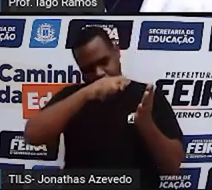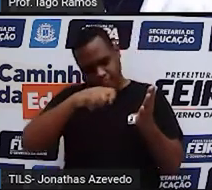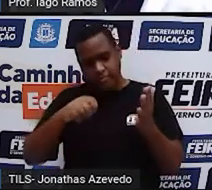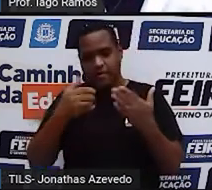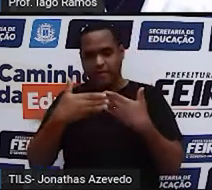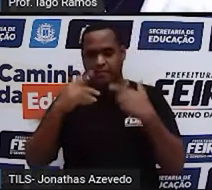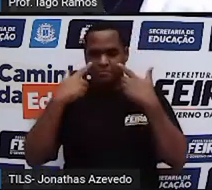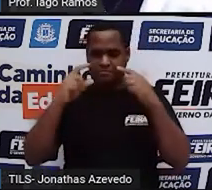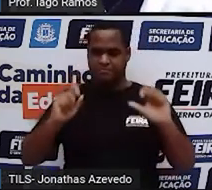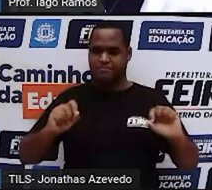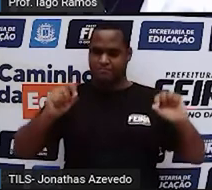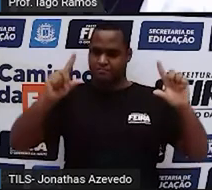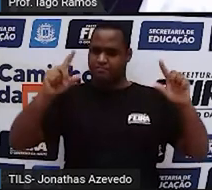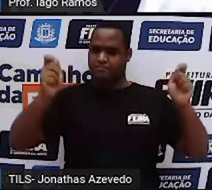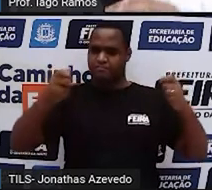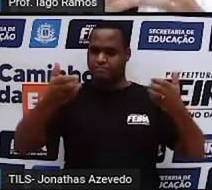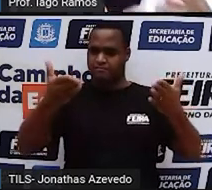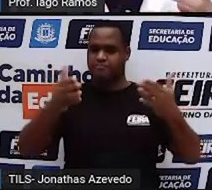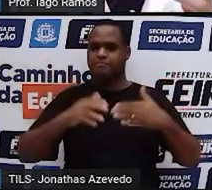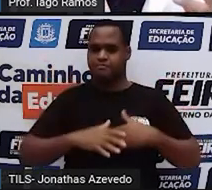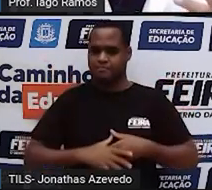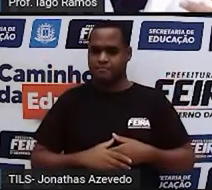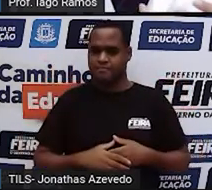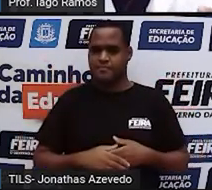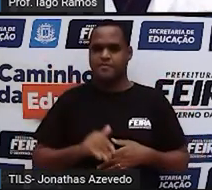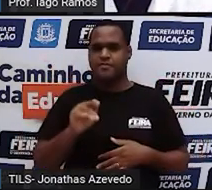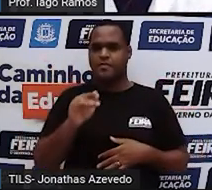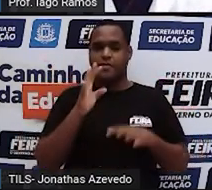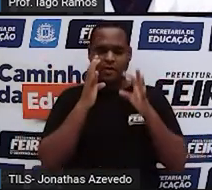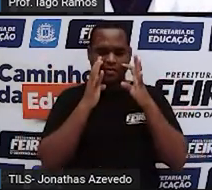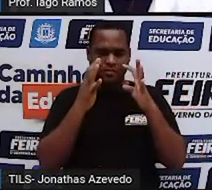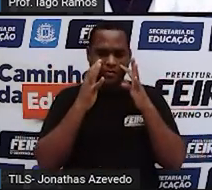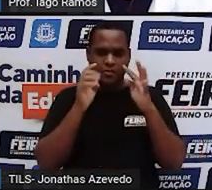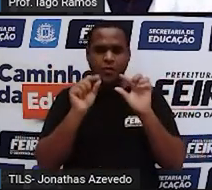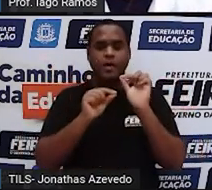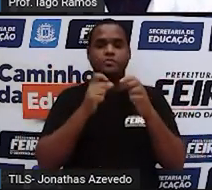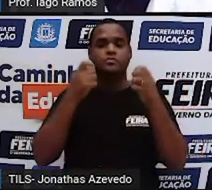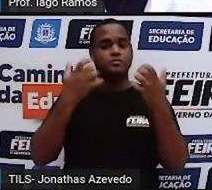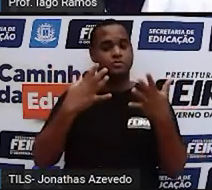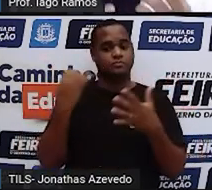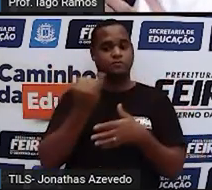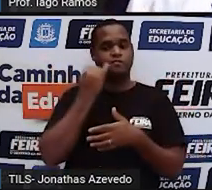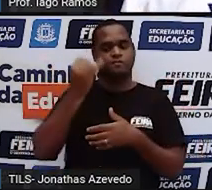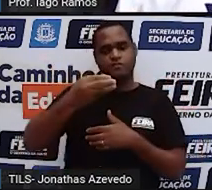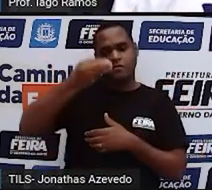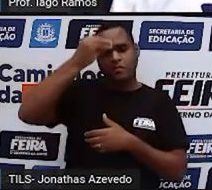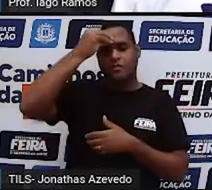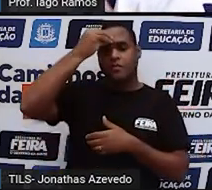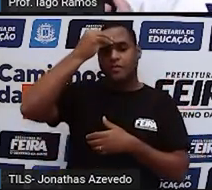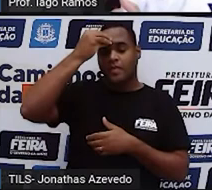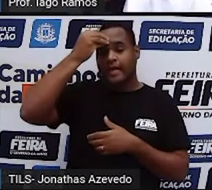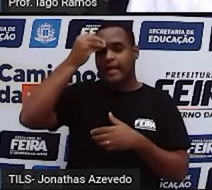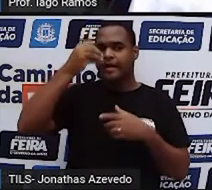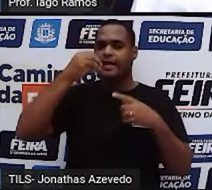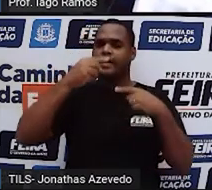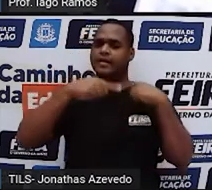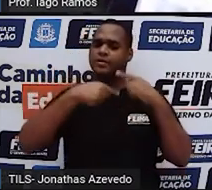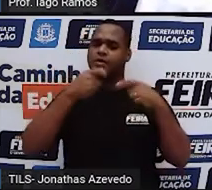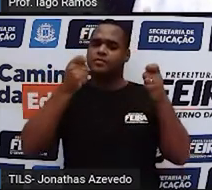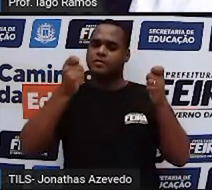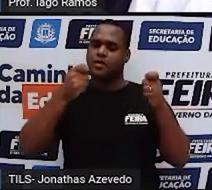que vai aparecer agora, certo? Para que você tenha isso registrado e que em outro momento você possa